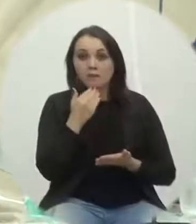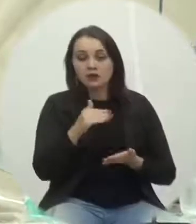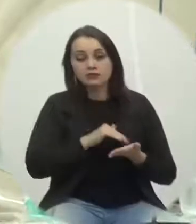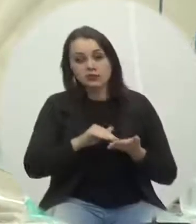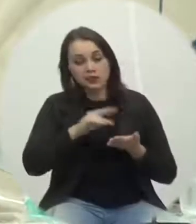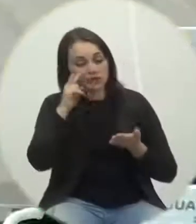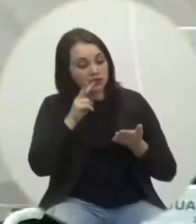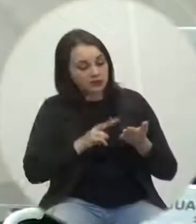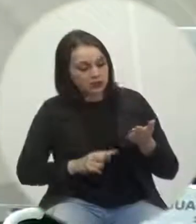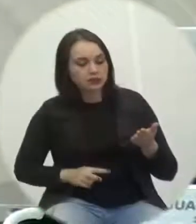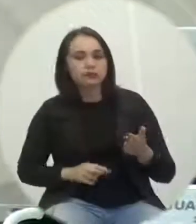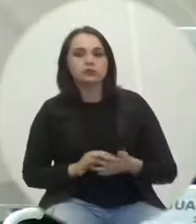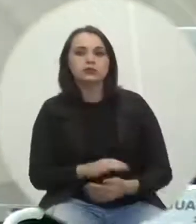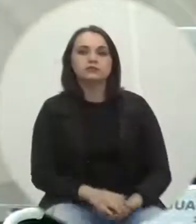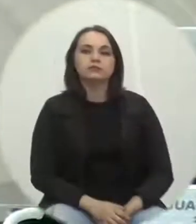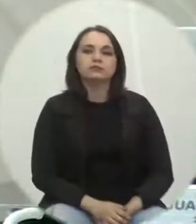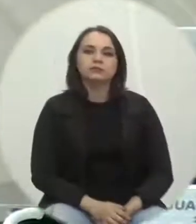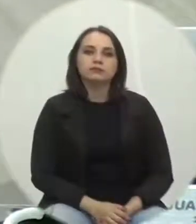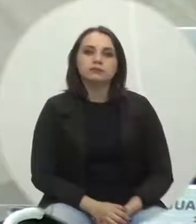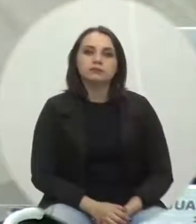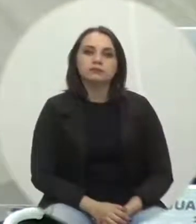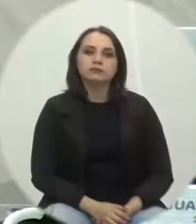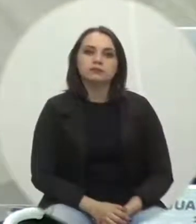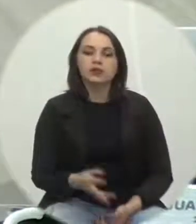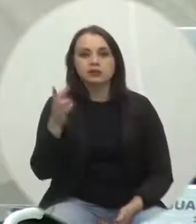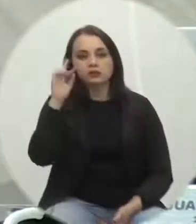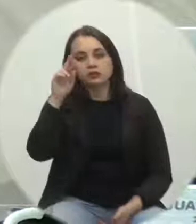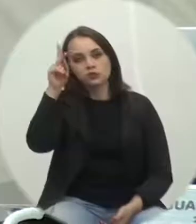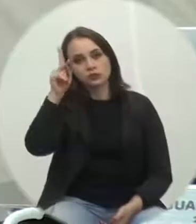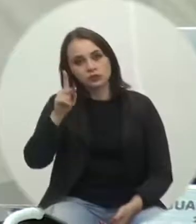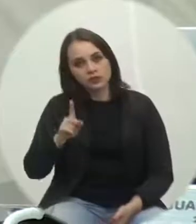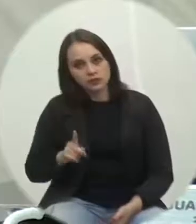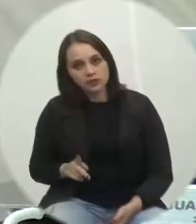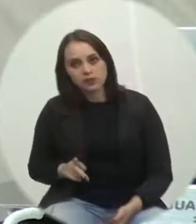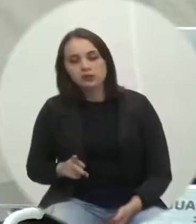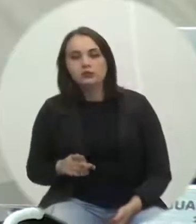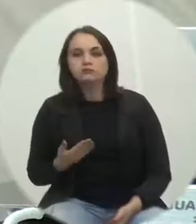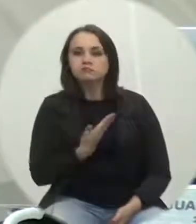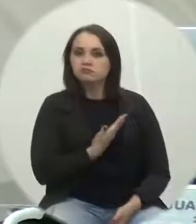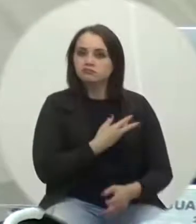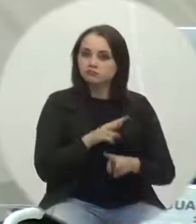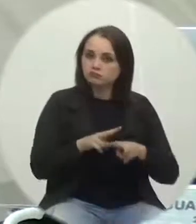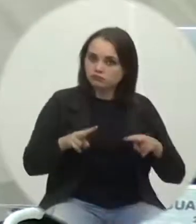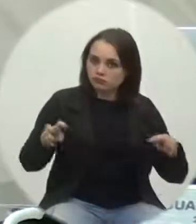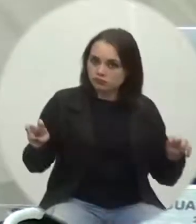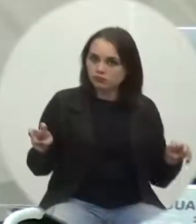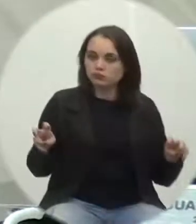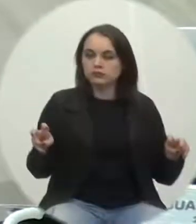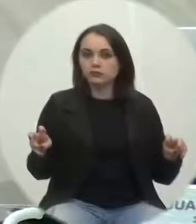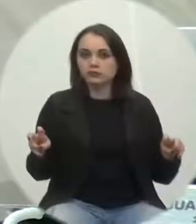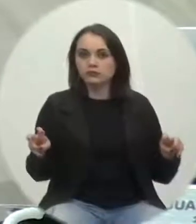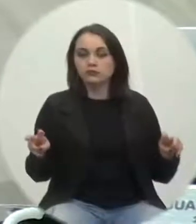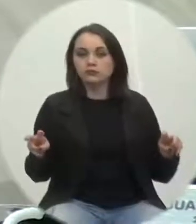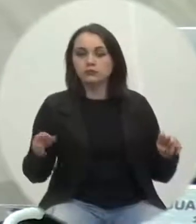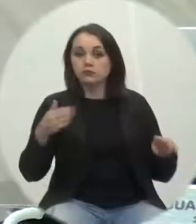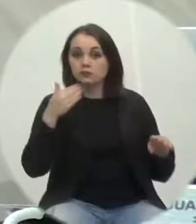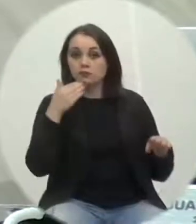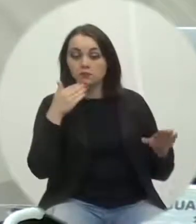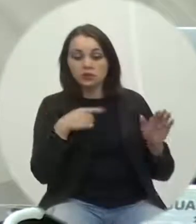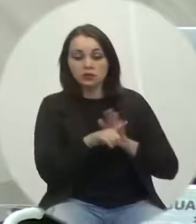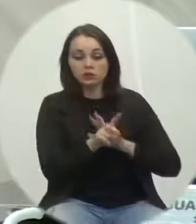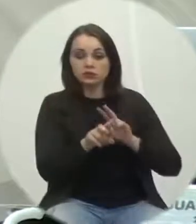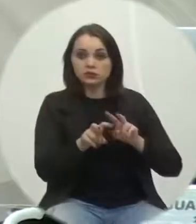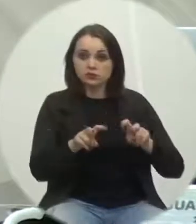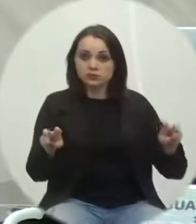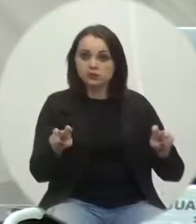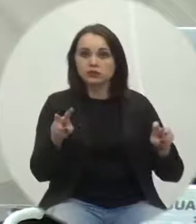faça leitura da matéria excelentíssimo senhor presidente senhores vereadores e vereadoras requer-se a mesa ouvindo